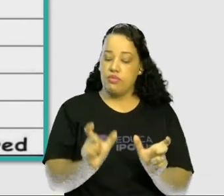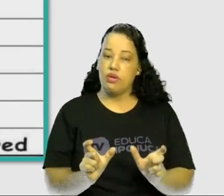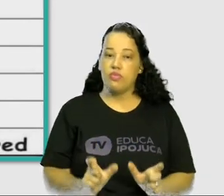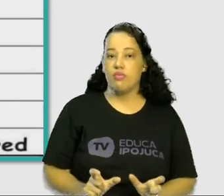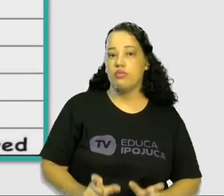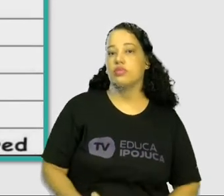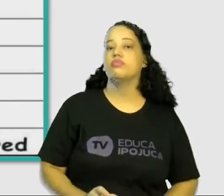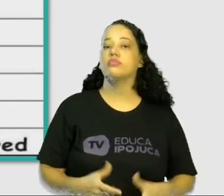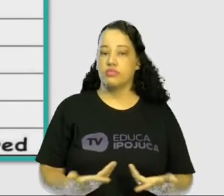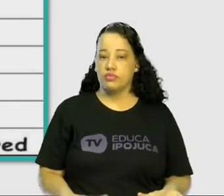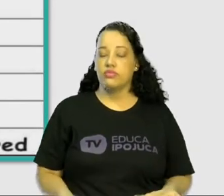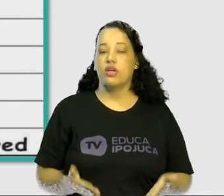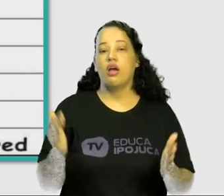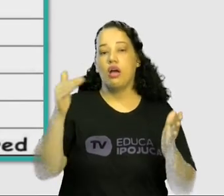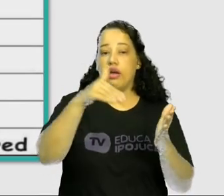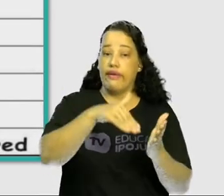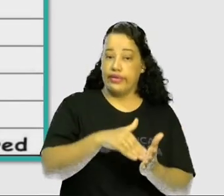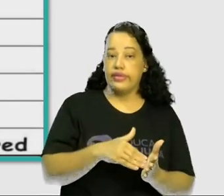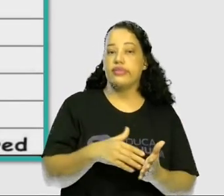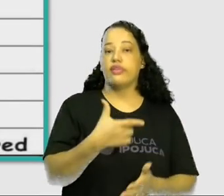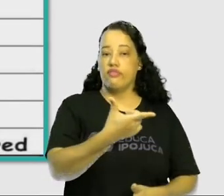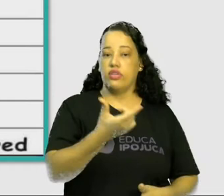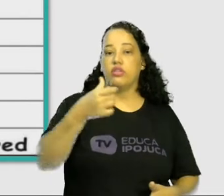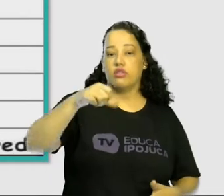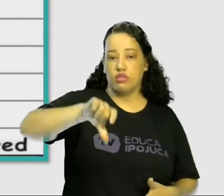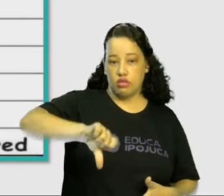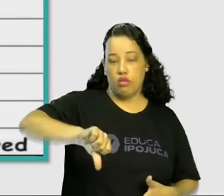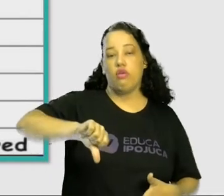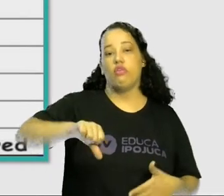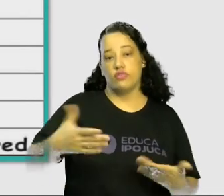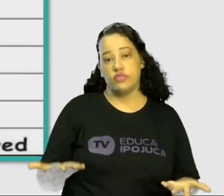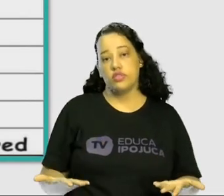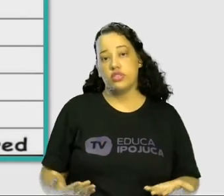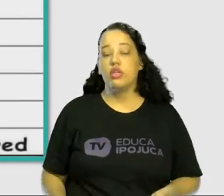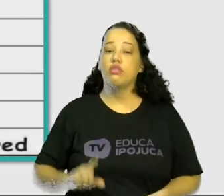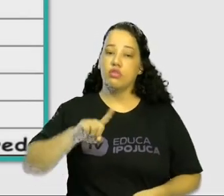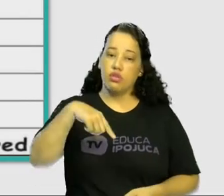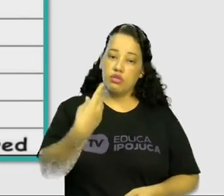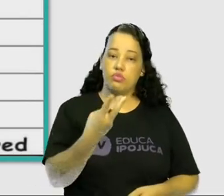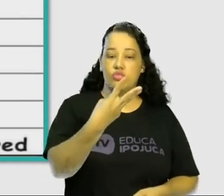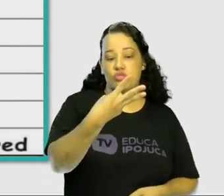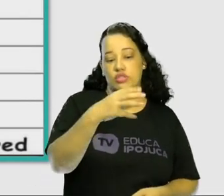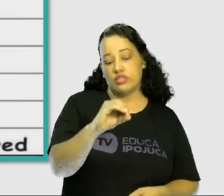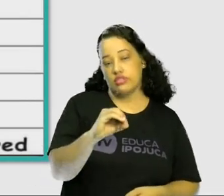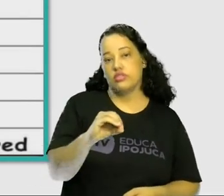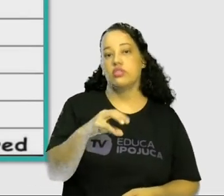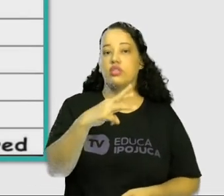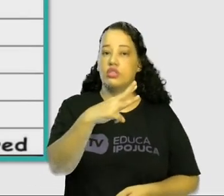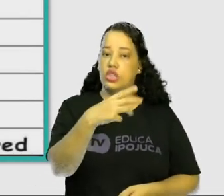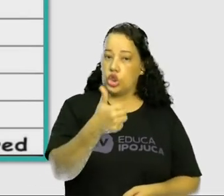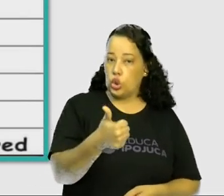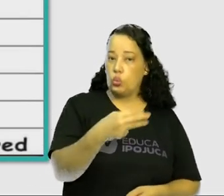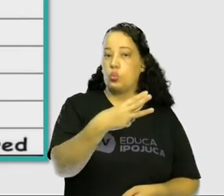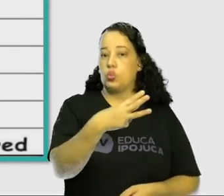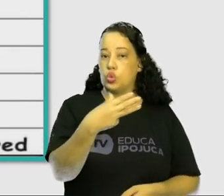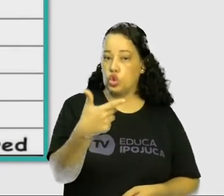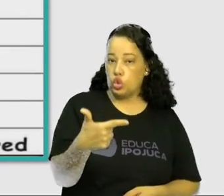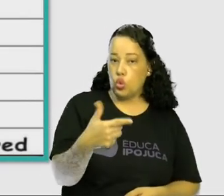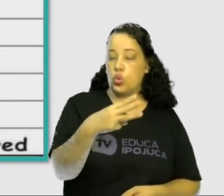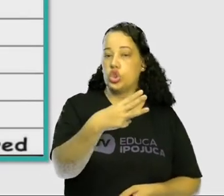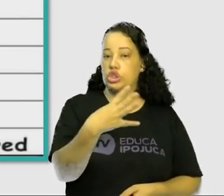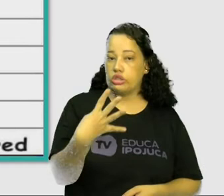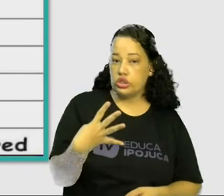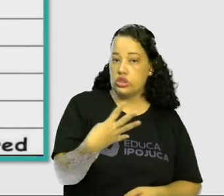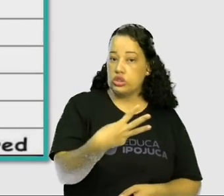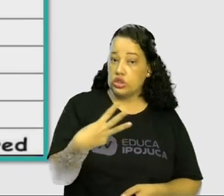aqui, que seria 29, né? Chegamos aqui no 30, que é o 30. 31, 32, 33